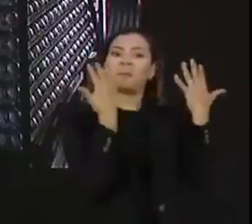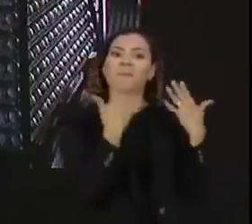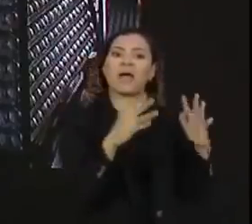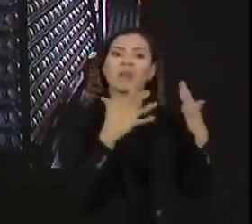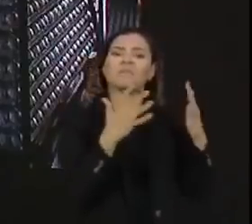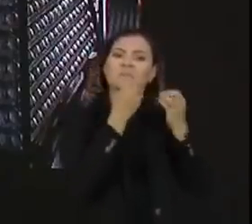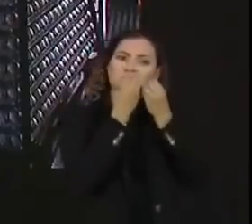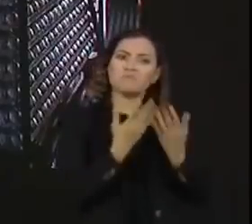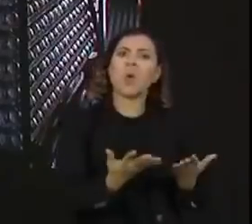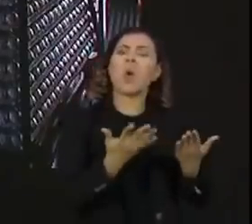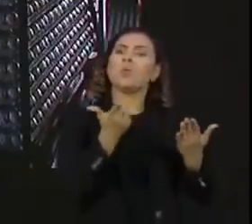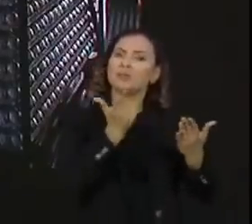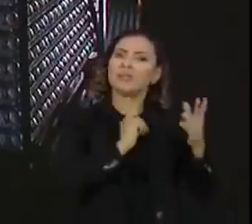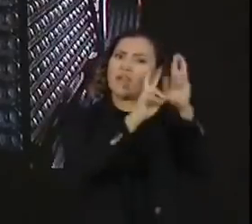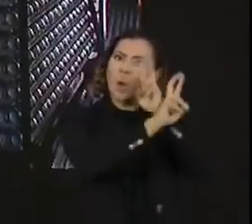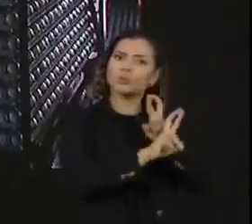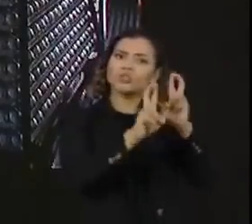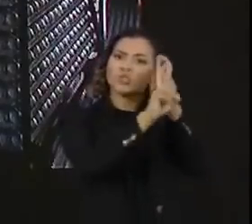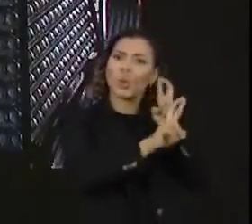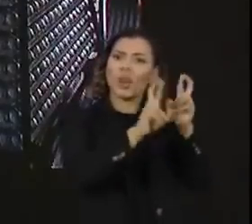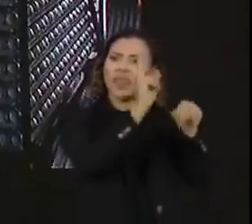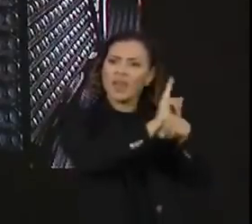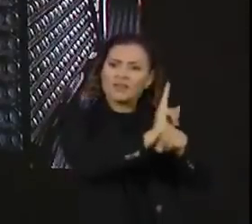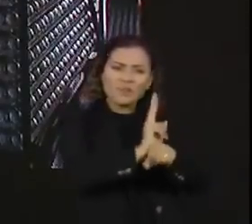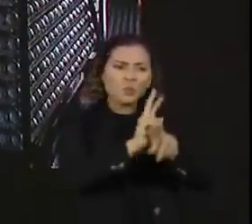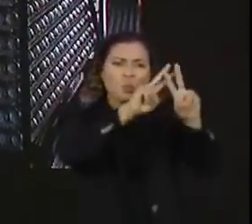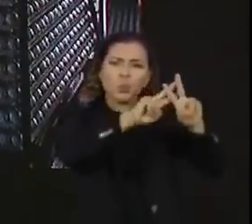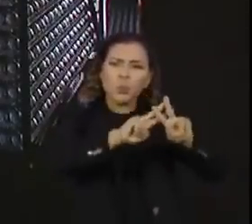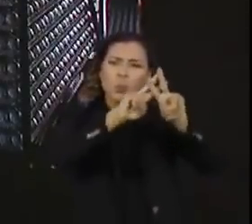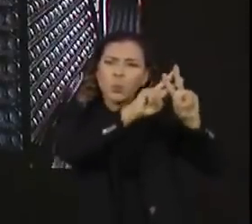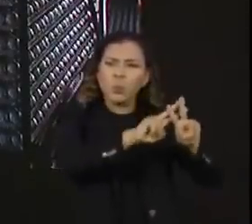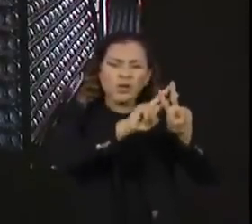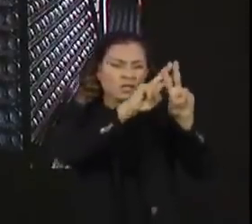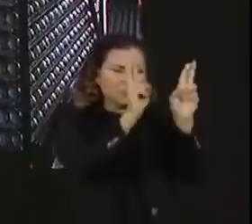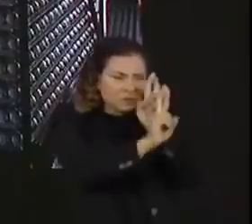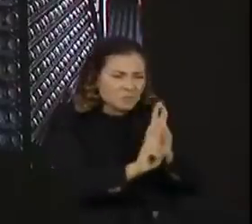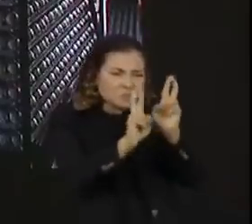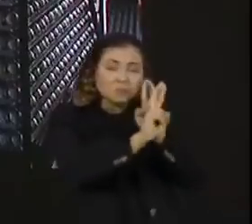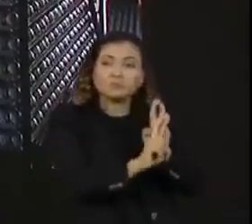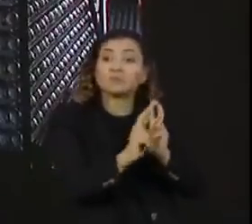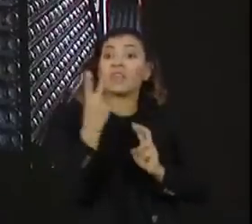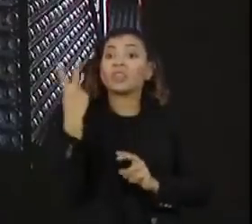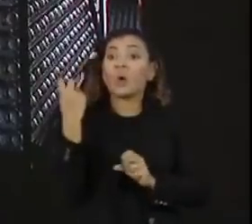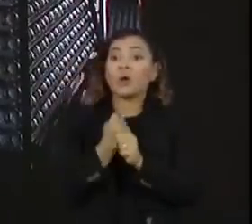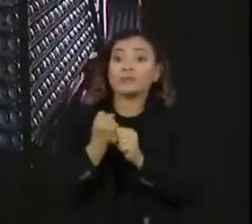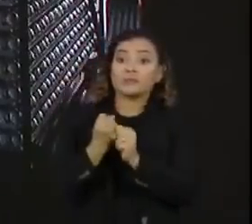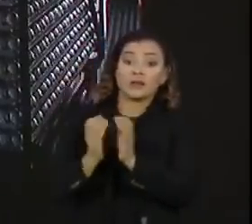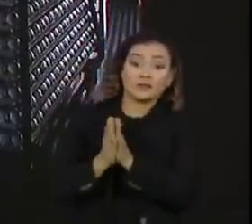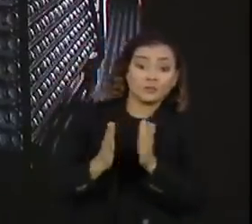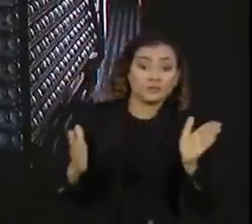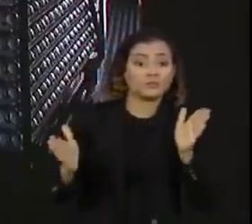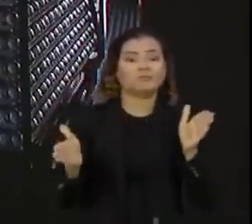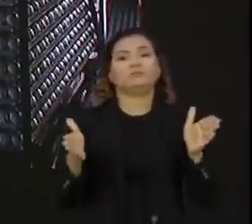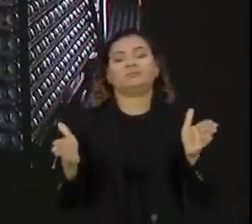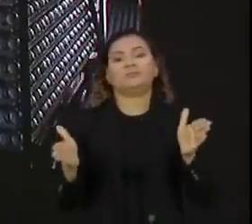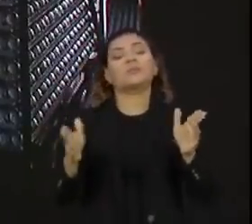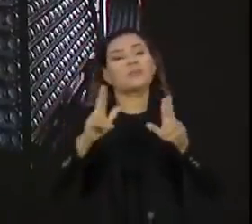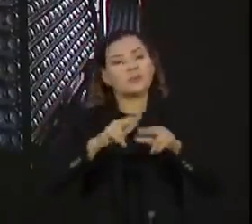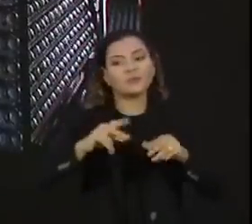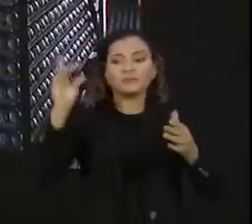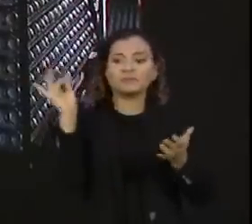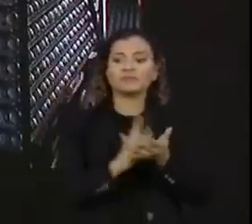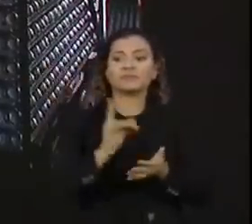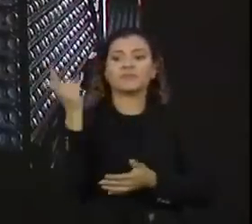Sofreu um processo de auditoria, processo de análise, que durou praticamente dois anos, e, finalmente, fomos